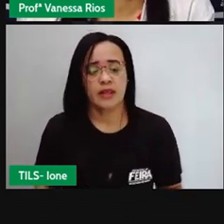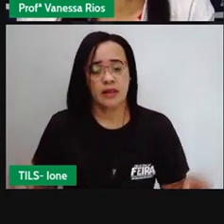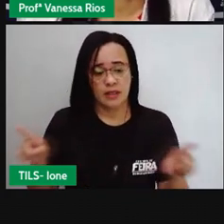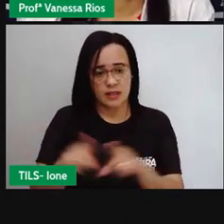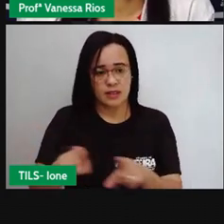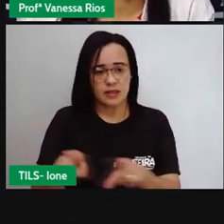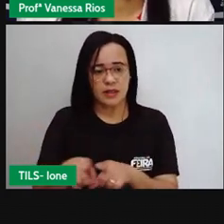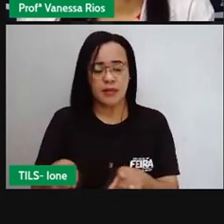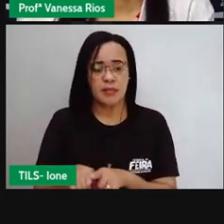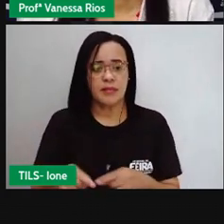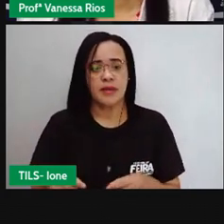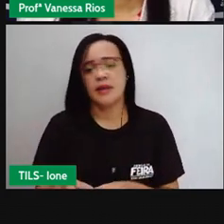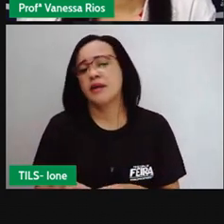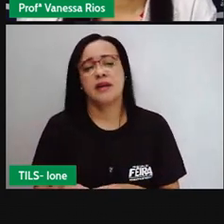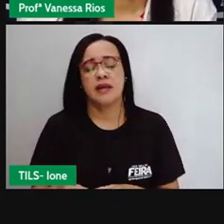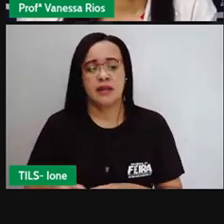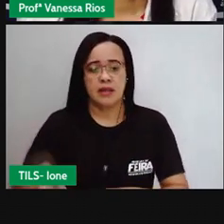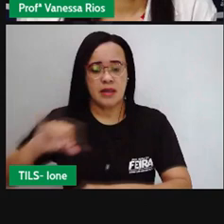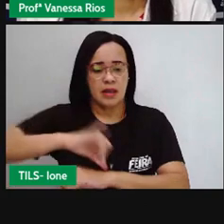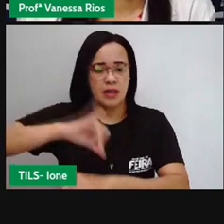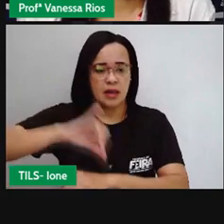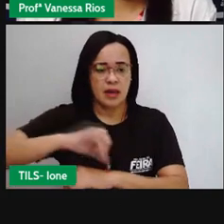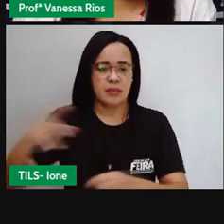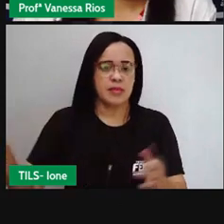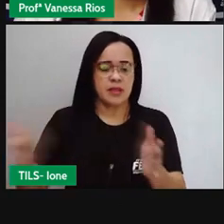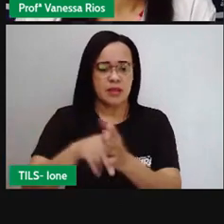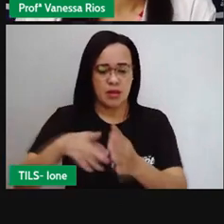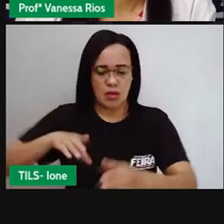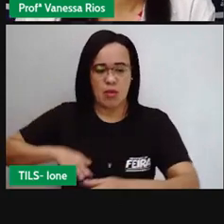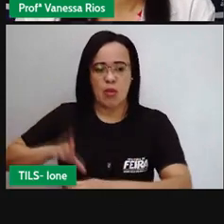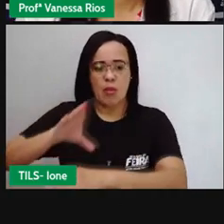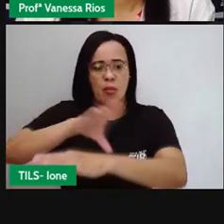Pertencente a Portugal, para o Rio de Janeiro.